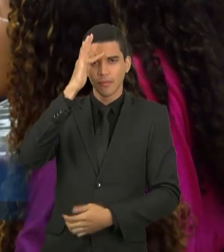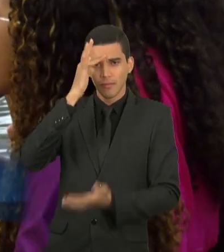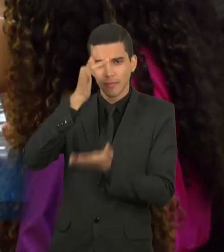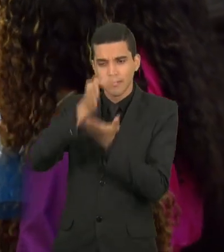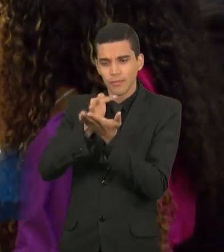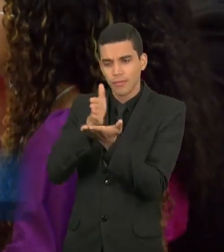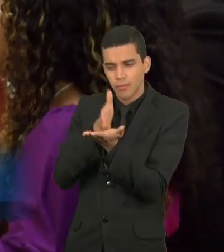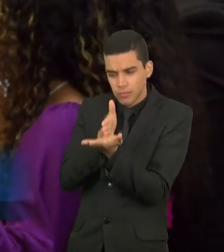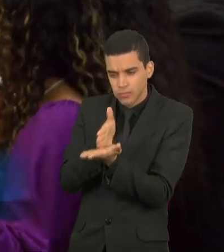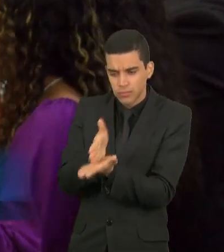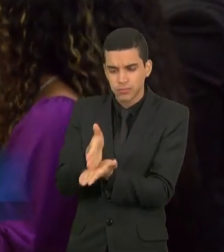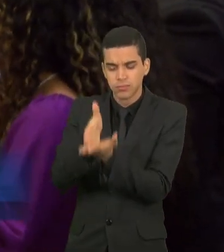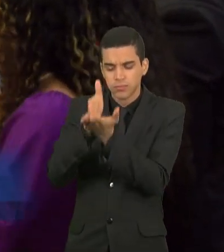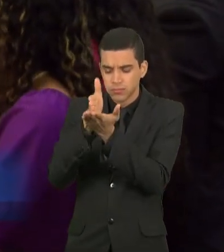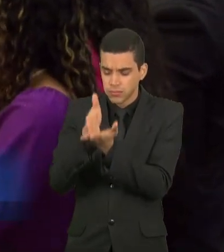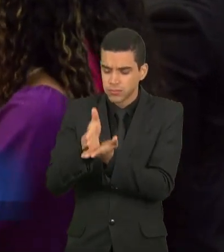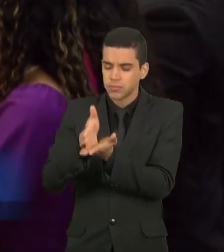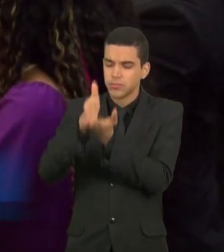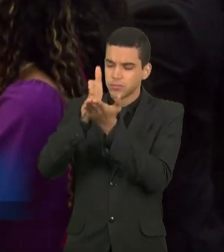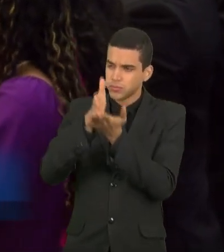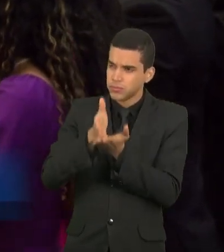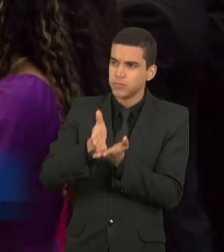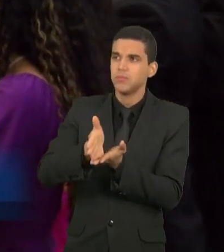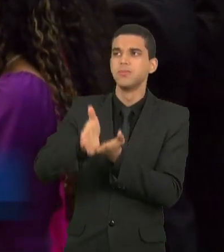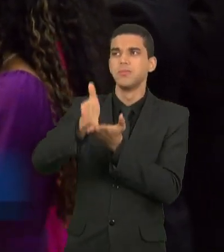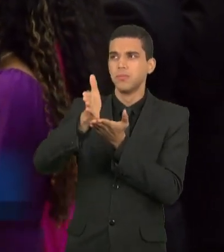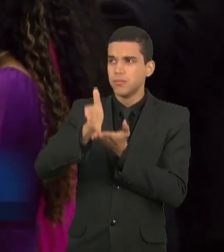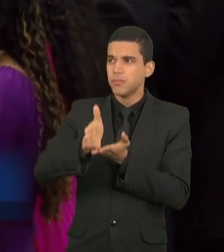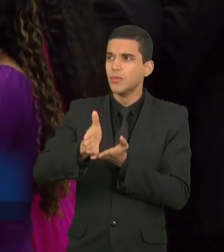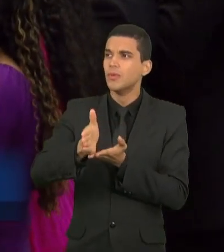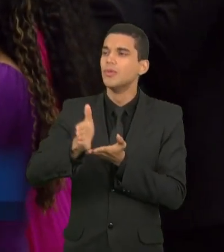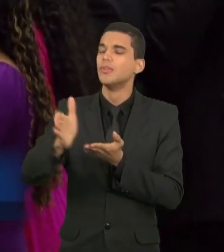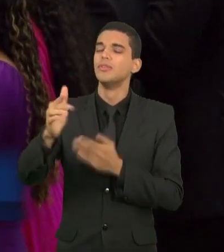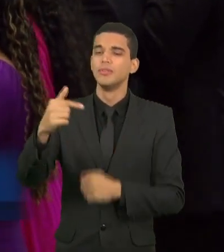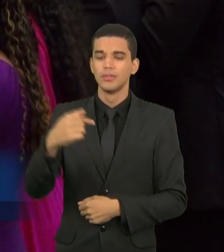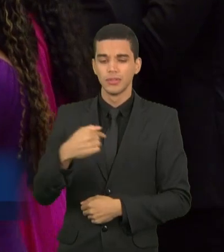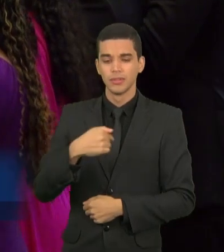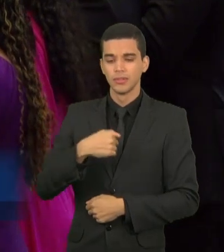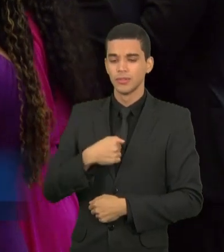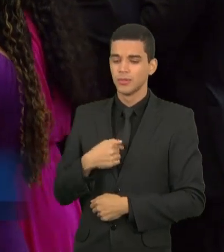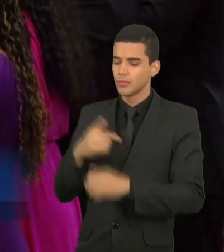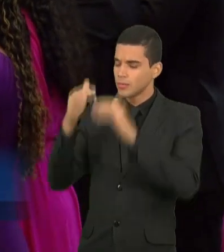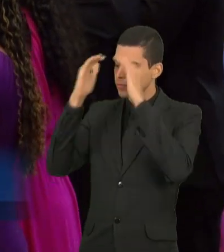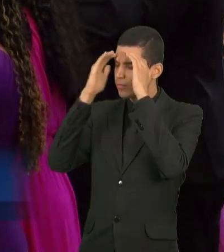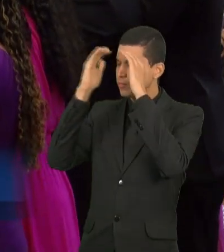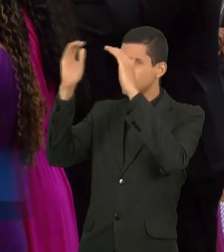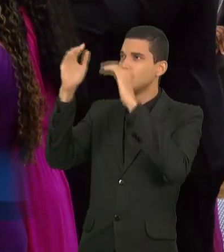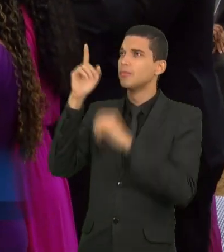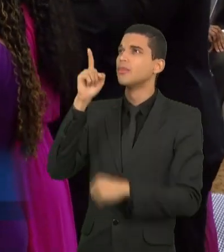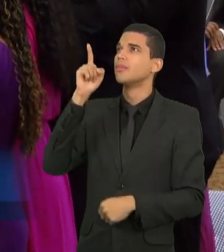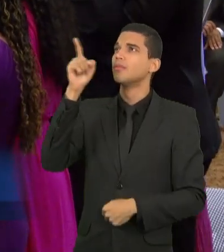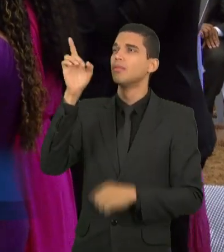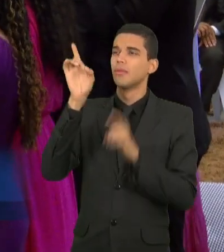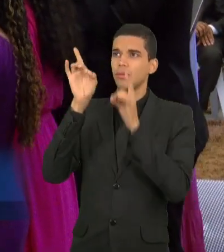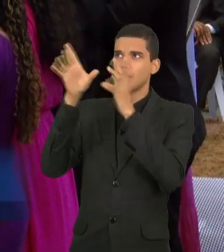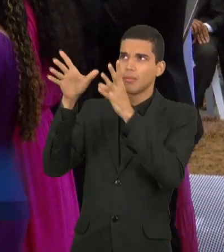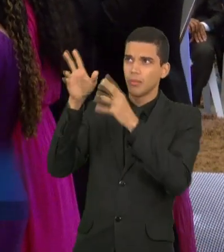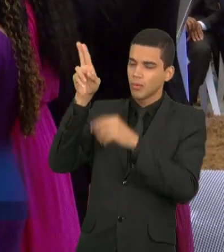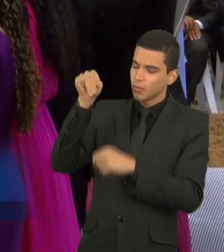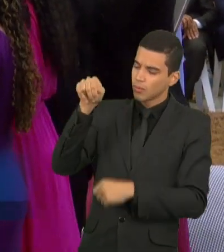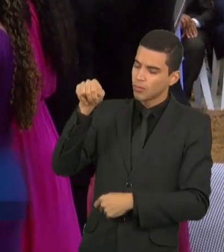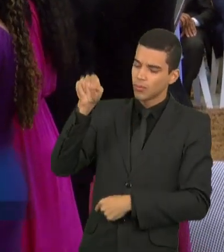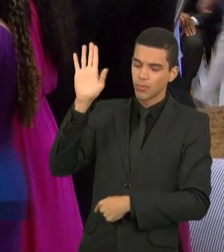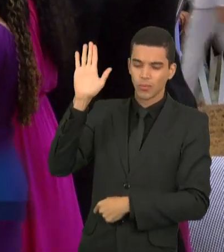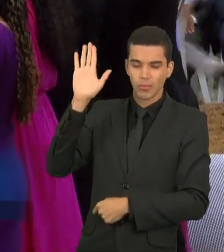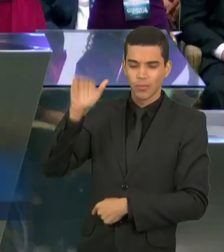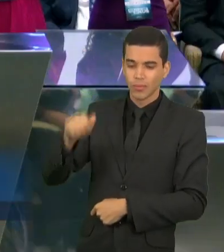nego minha fé, não nego teu nome, eu creio